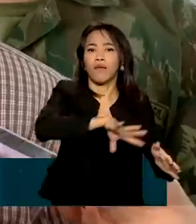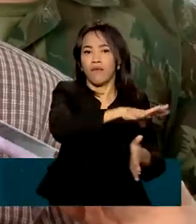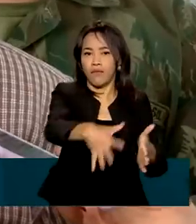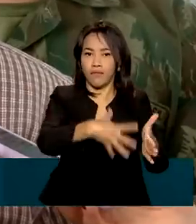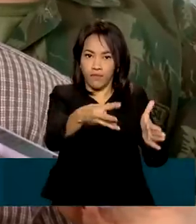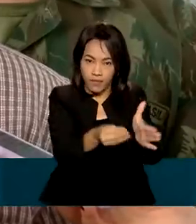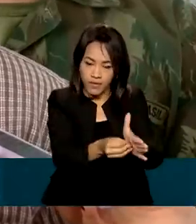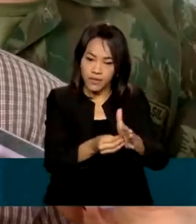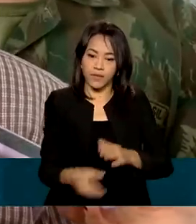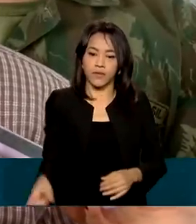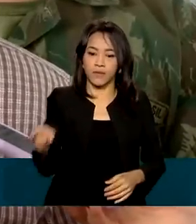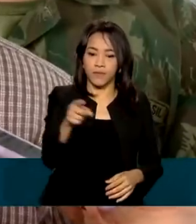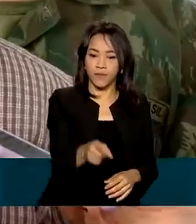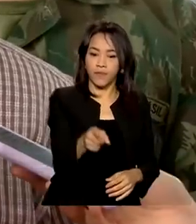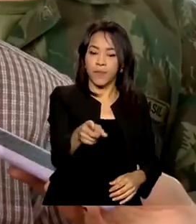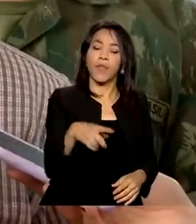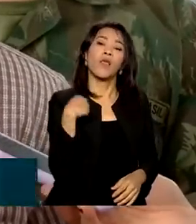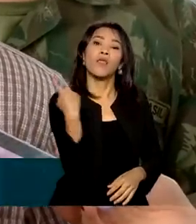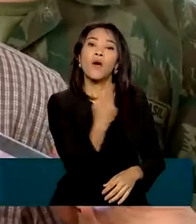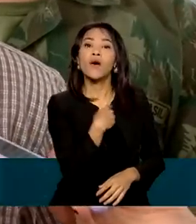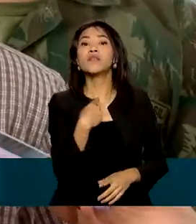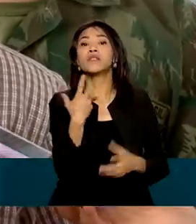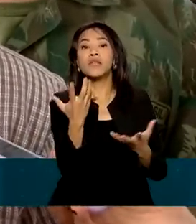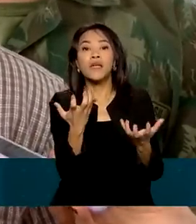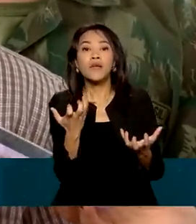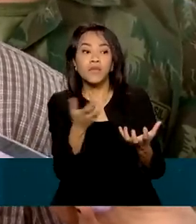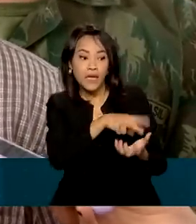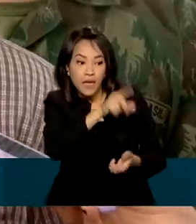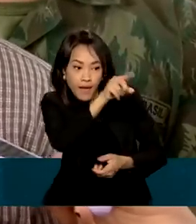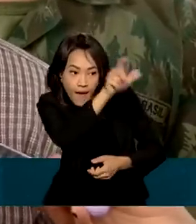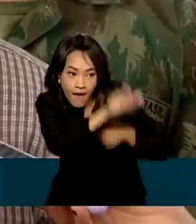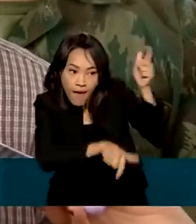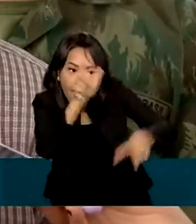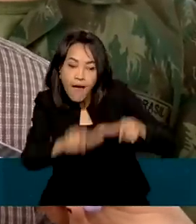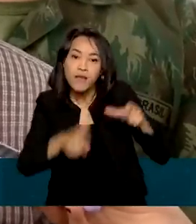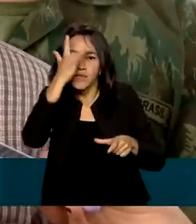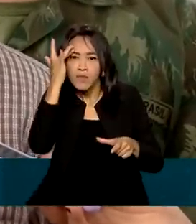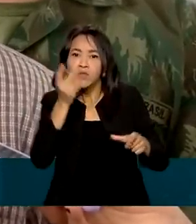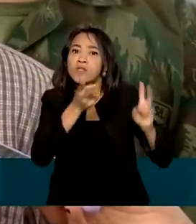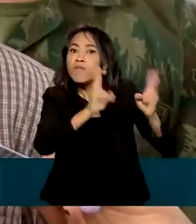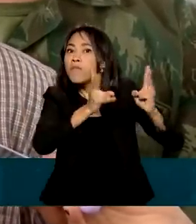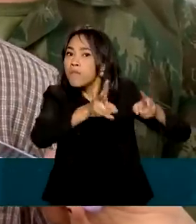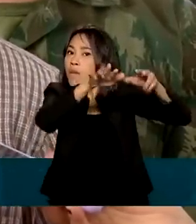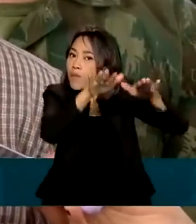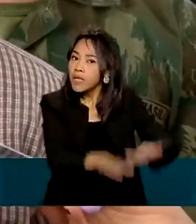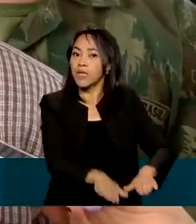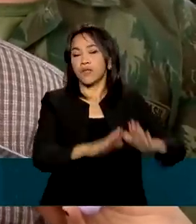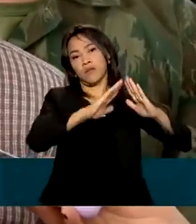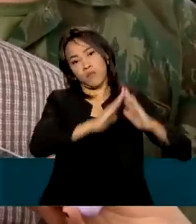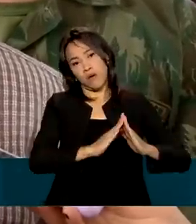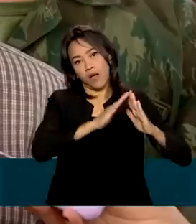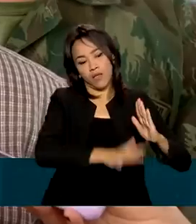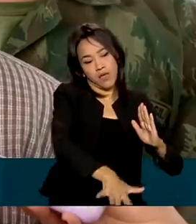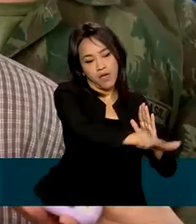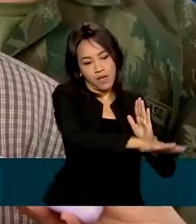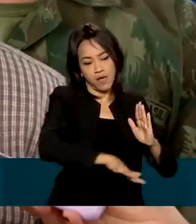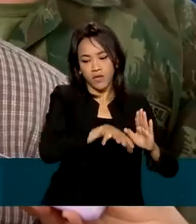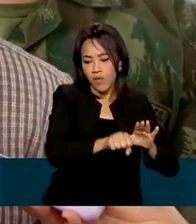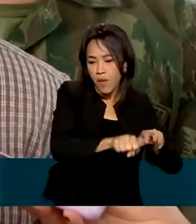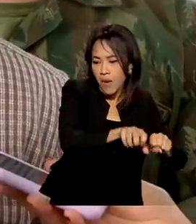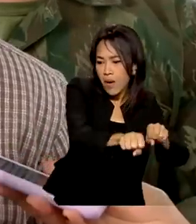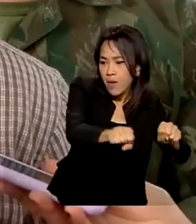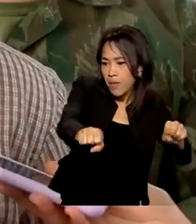facilitar a permanência dessas pessoas nessa área do Brasil. Ocupar essa região,